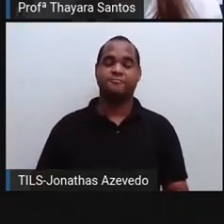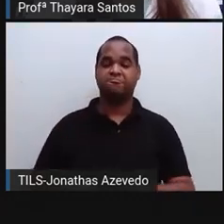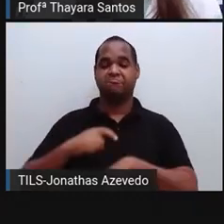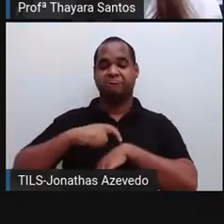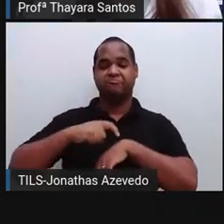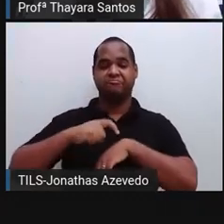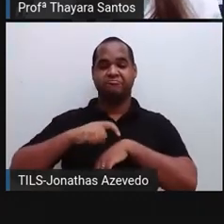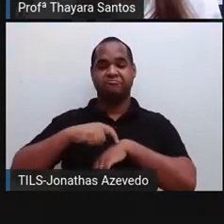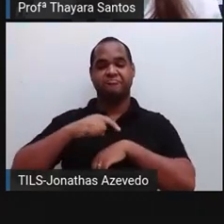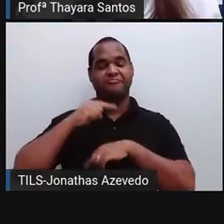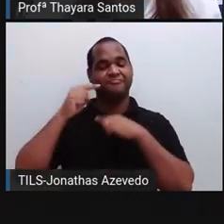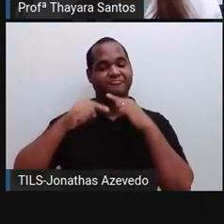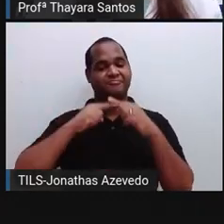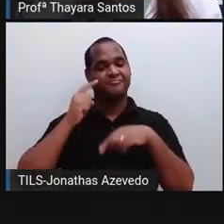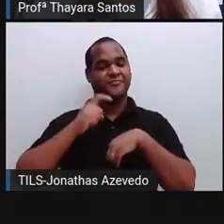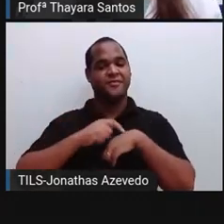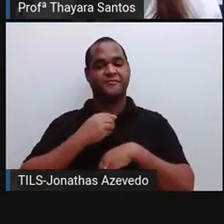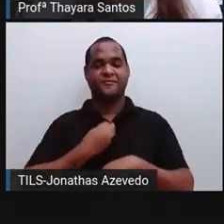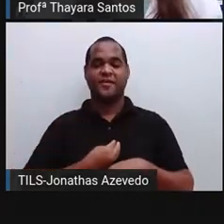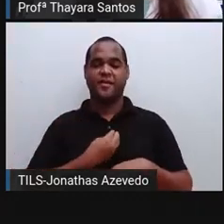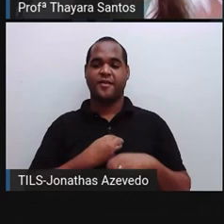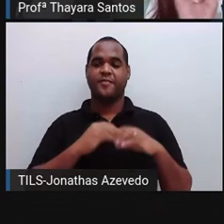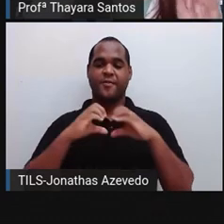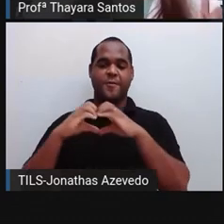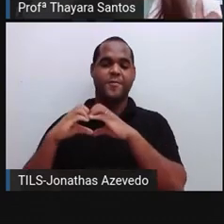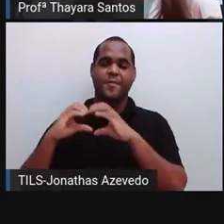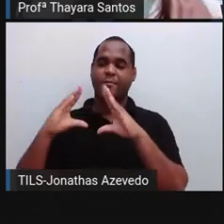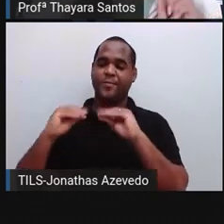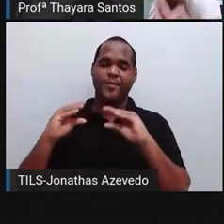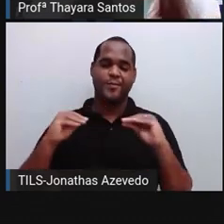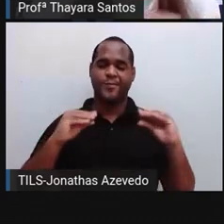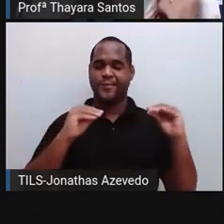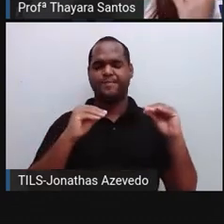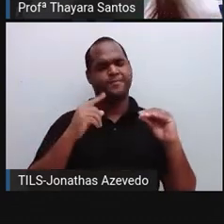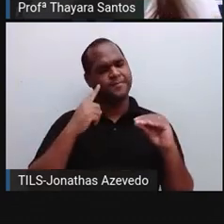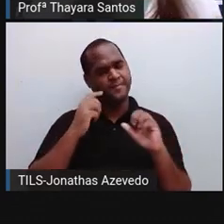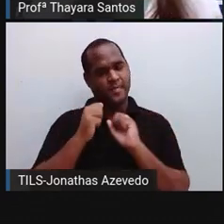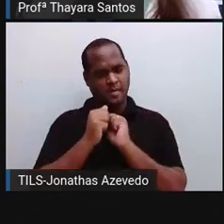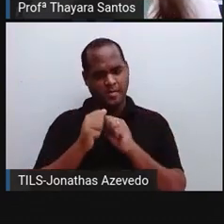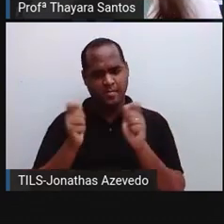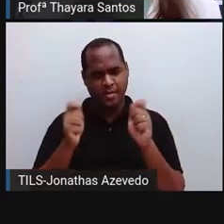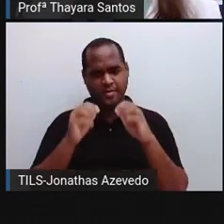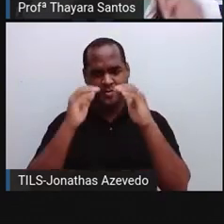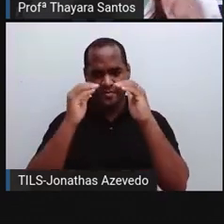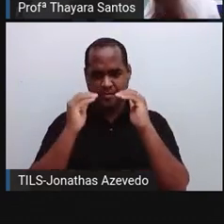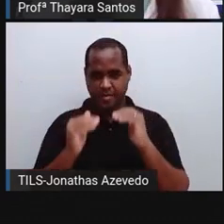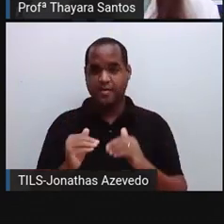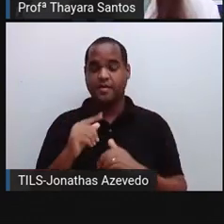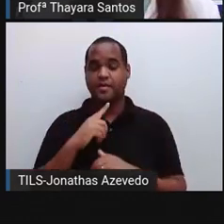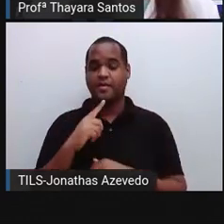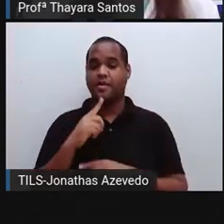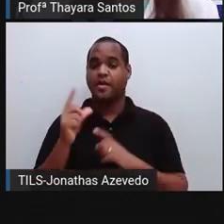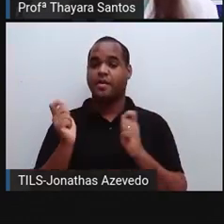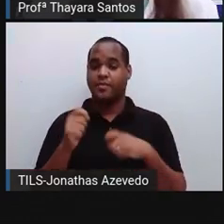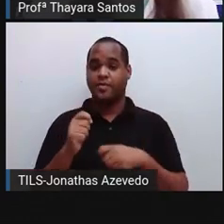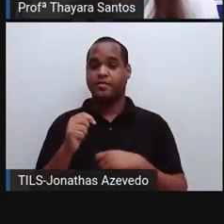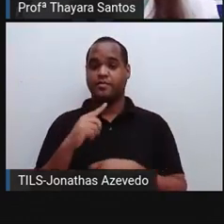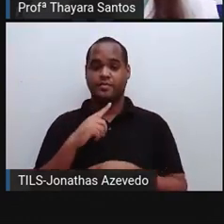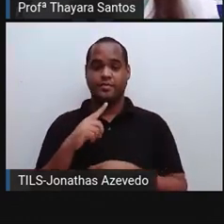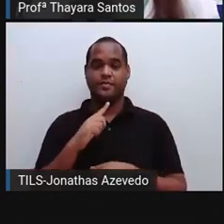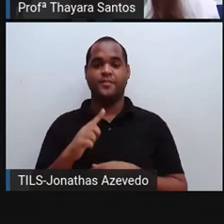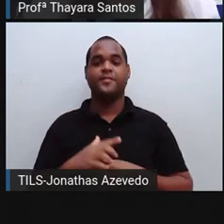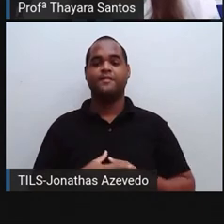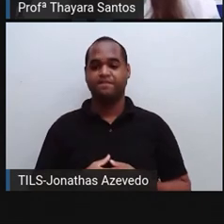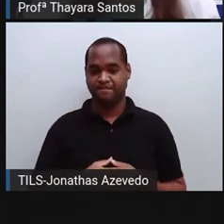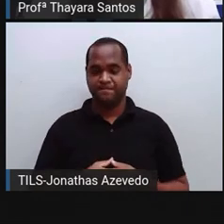Acabou o tempo. Acabou a minha quantidade de vida, gente. Se vocês quiserem acompanhar a pontuação dos outros colegas, até para vocês verem como é que vocês estão